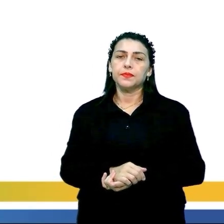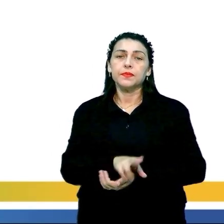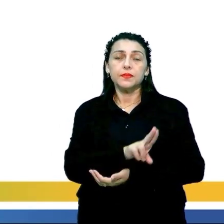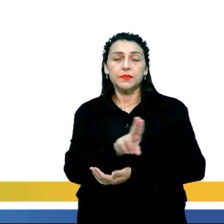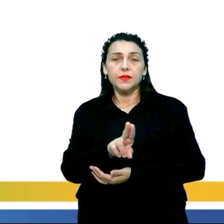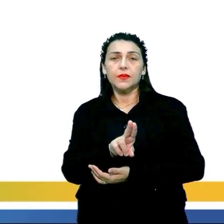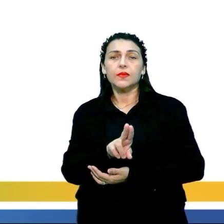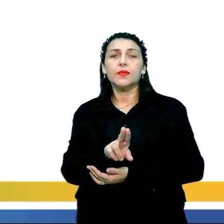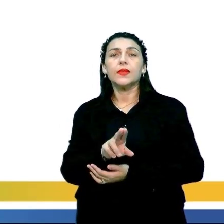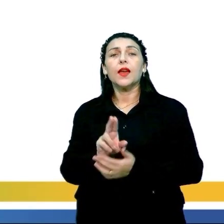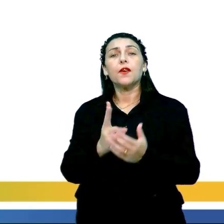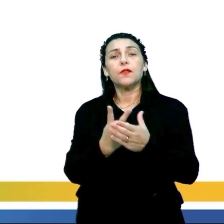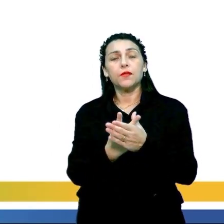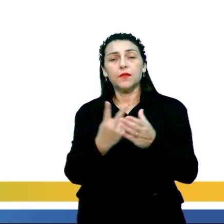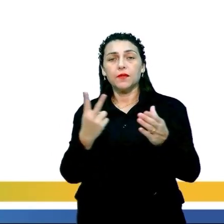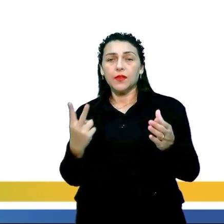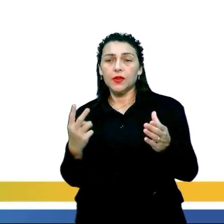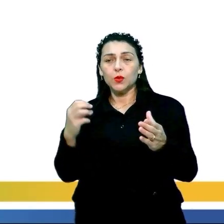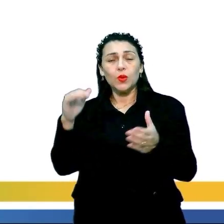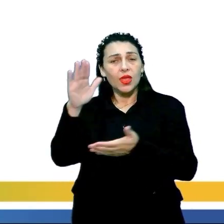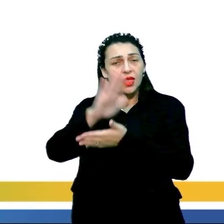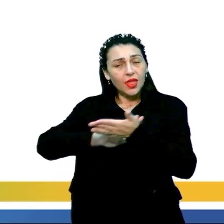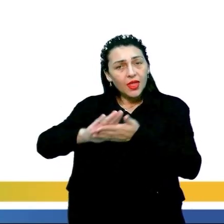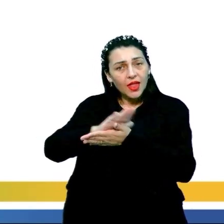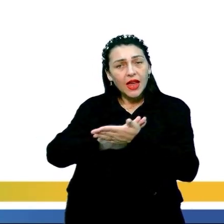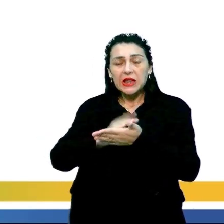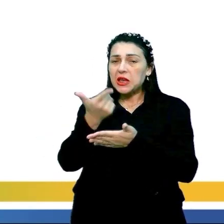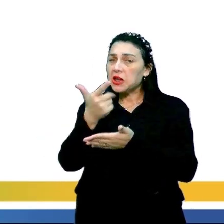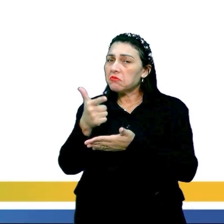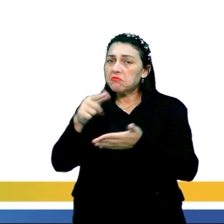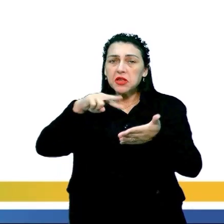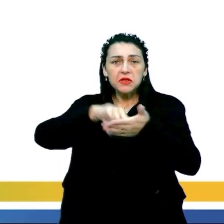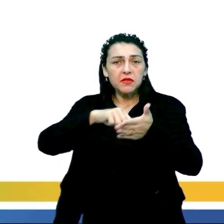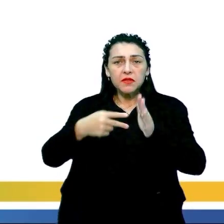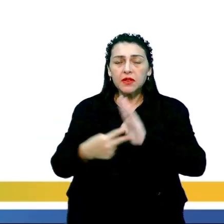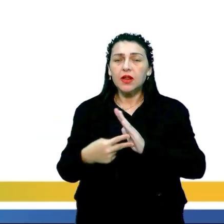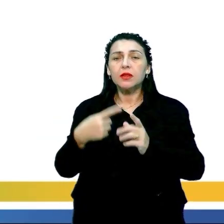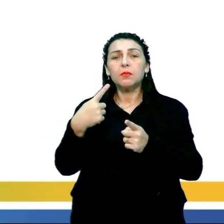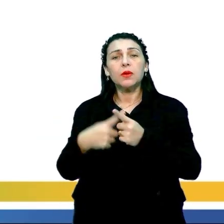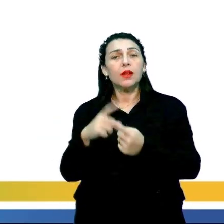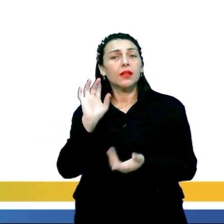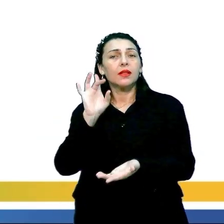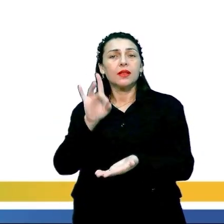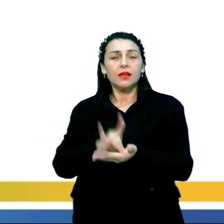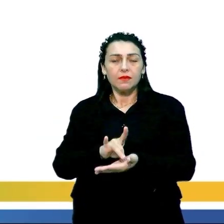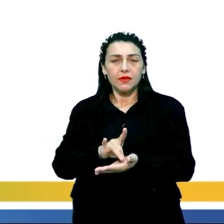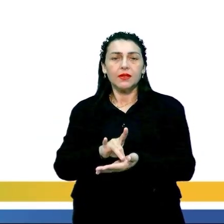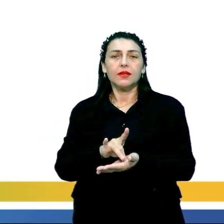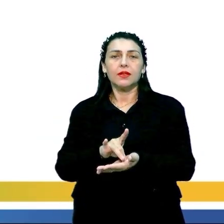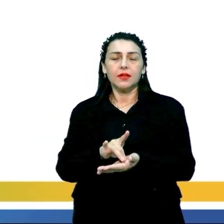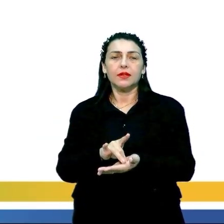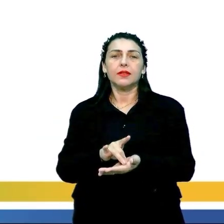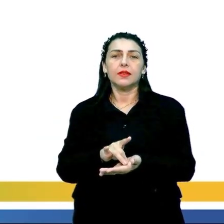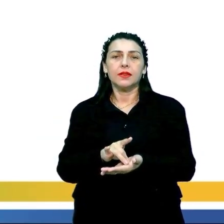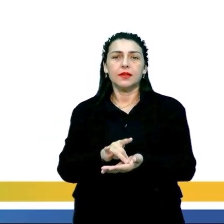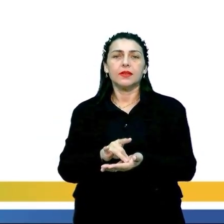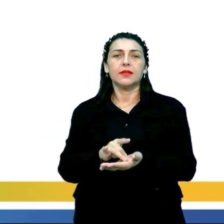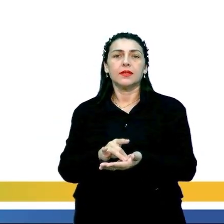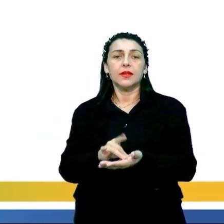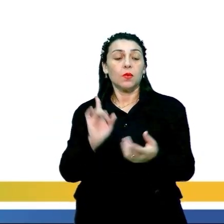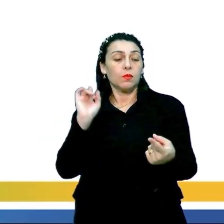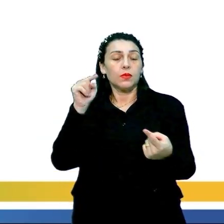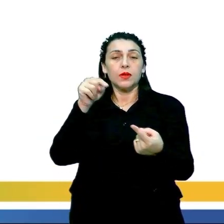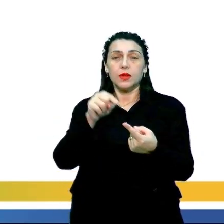de vanguarda do nada, do sem sentido, porque era, na verdade, essa a intenção